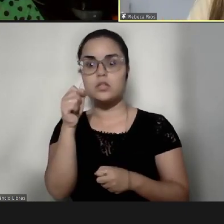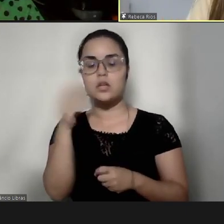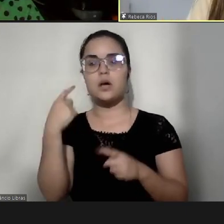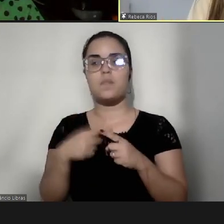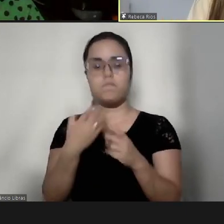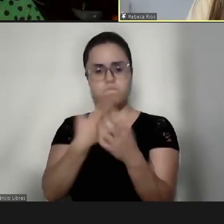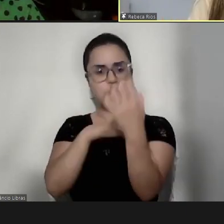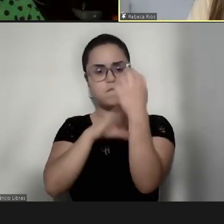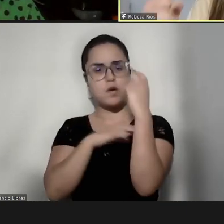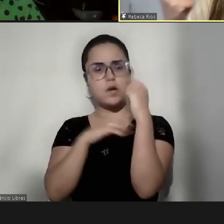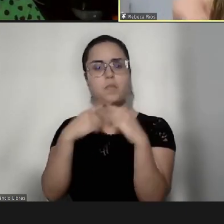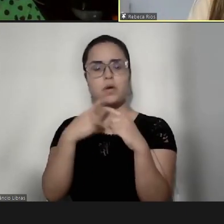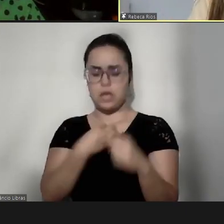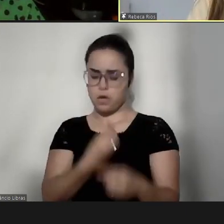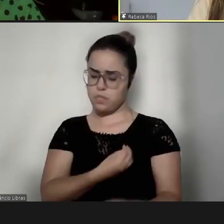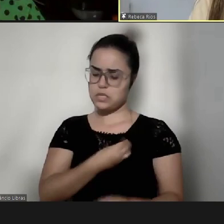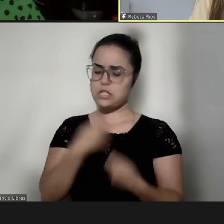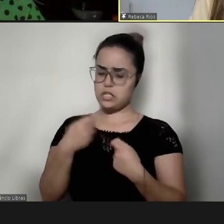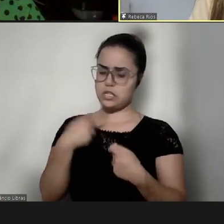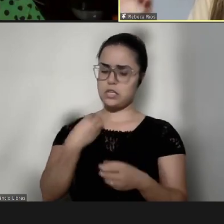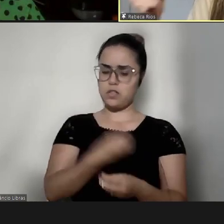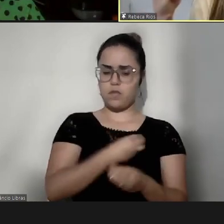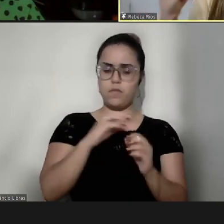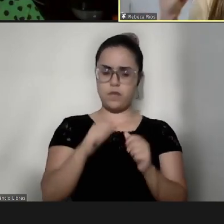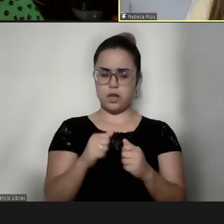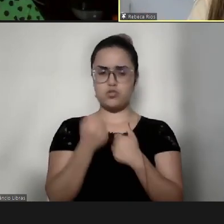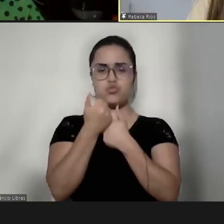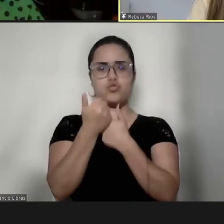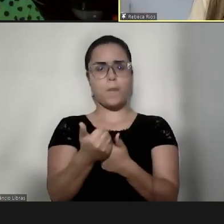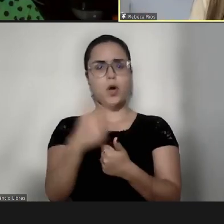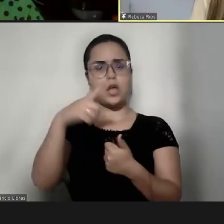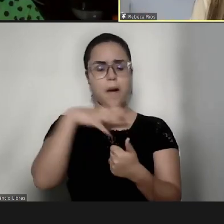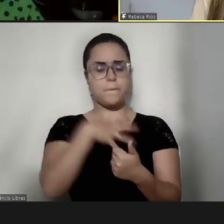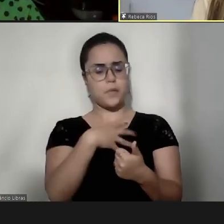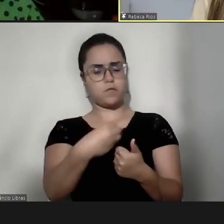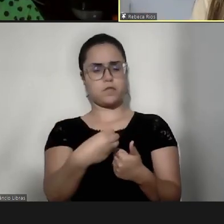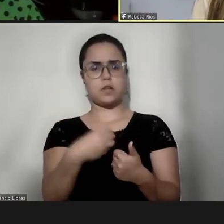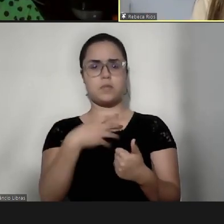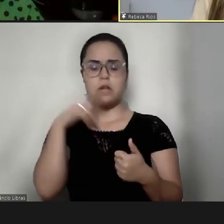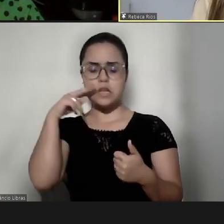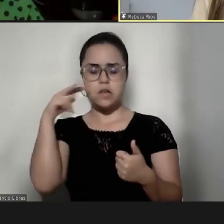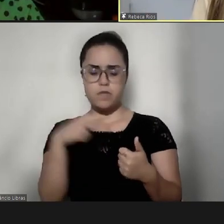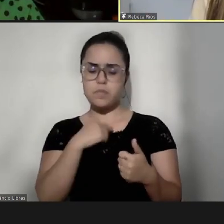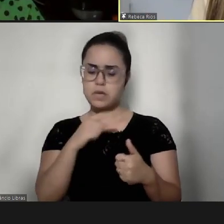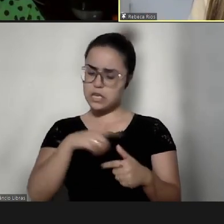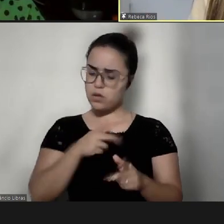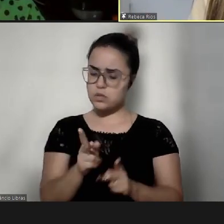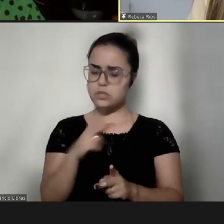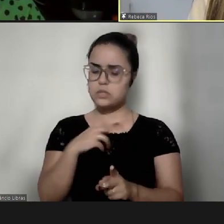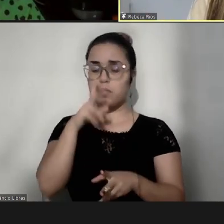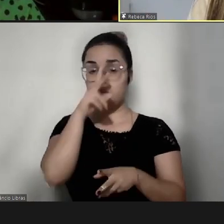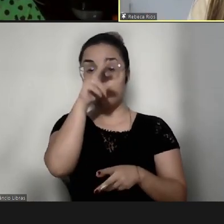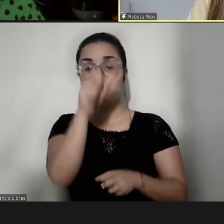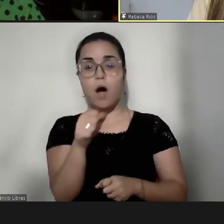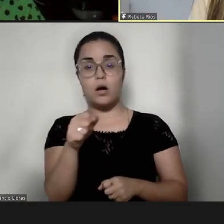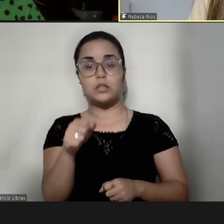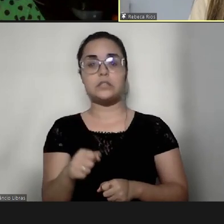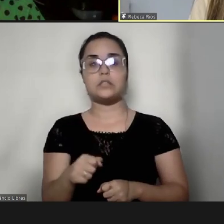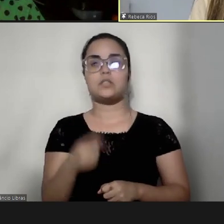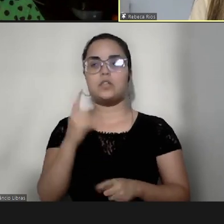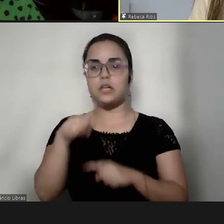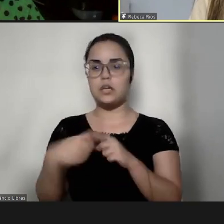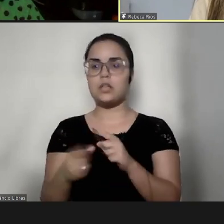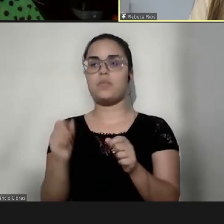é isso que eu tenho que viver, eu tenho que estar aqui por ele, ele precisa ver em mim, né, que eu estou forte, e depois que passou a